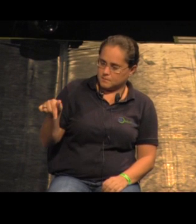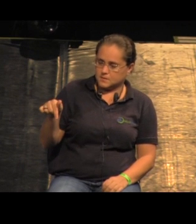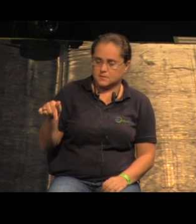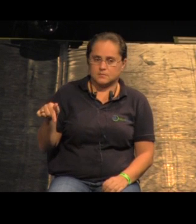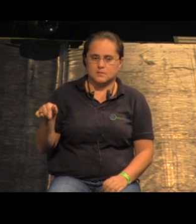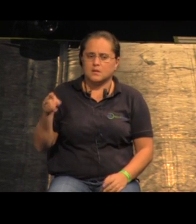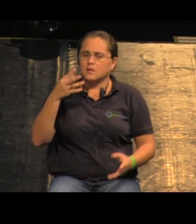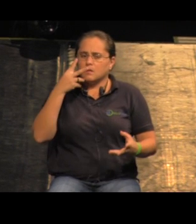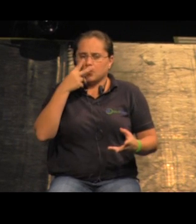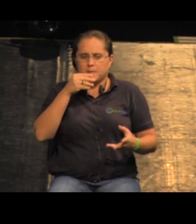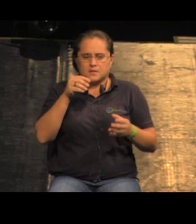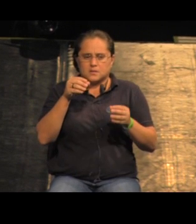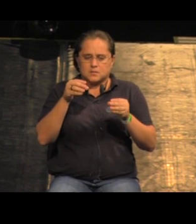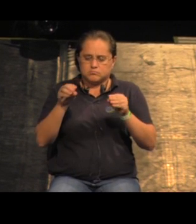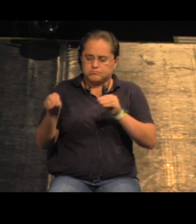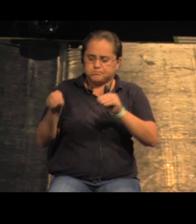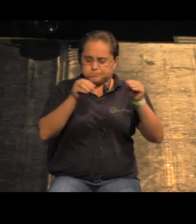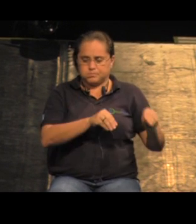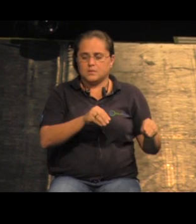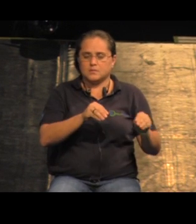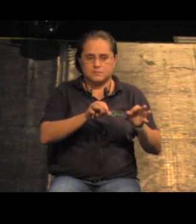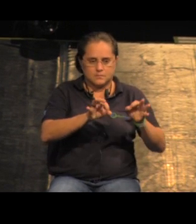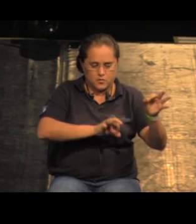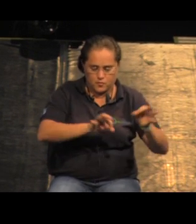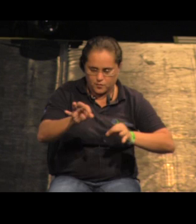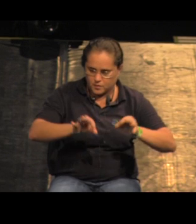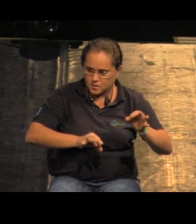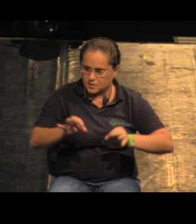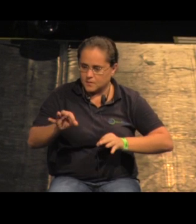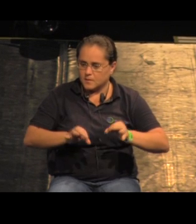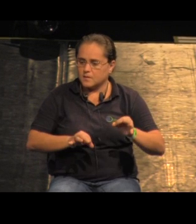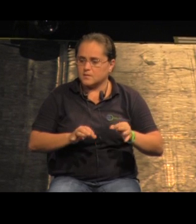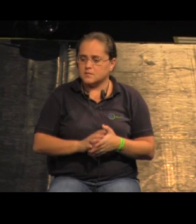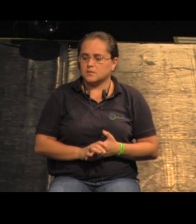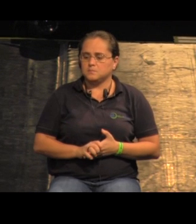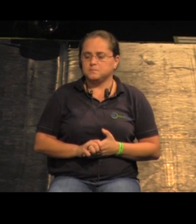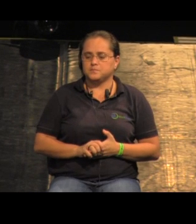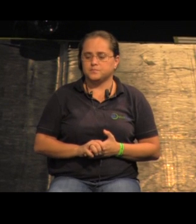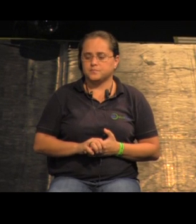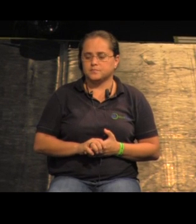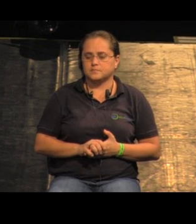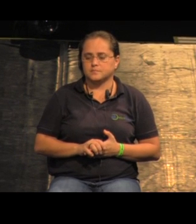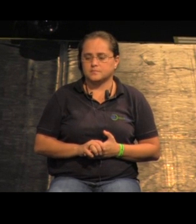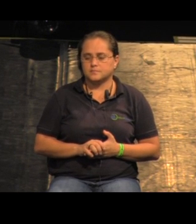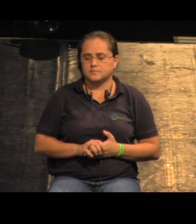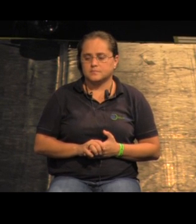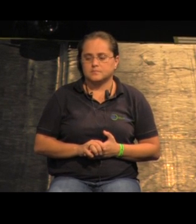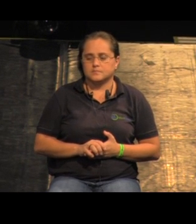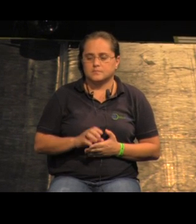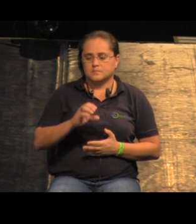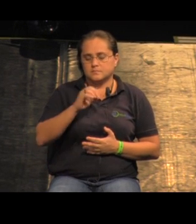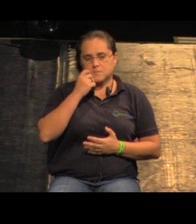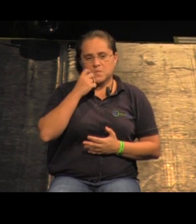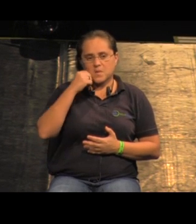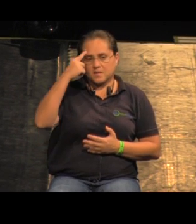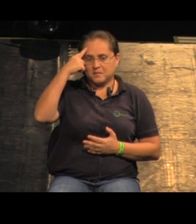ver, ele foi organizado pelo RIBA, que é o Royal Institute of British Architects, e a ideia